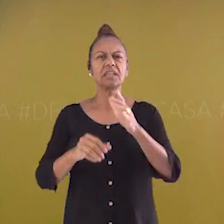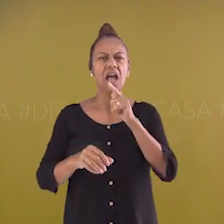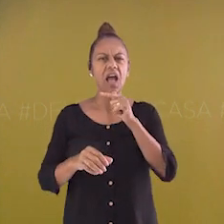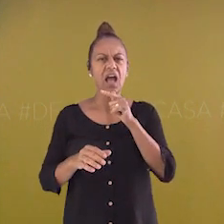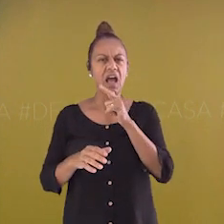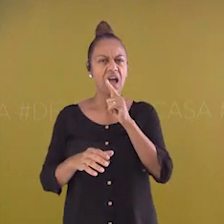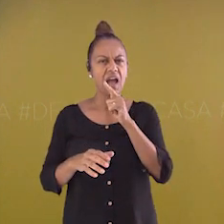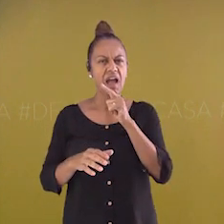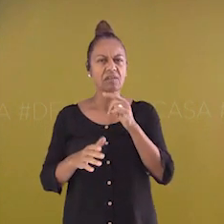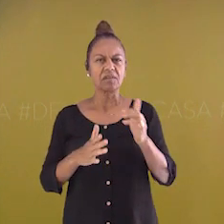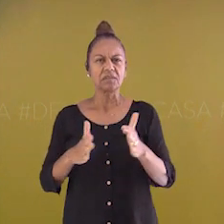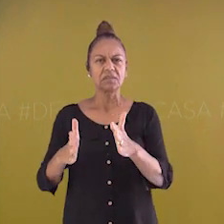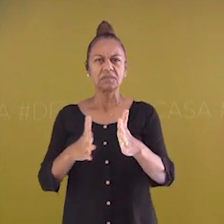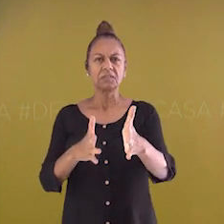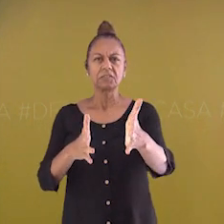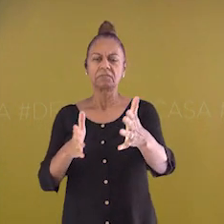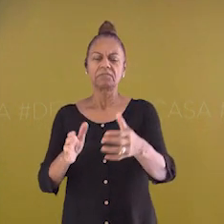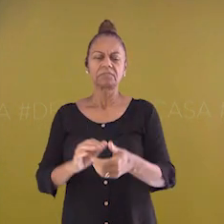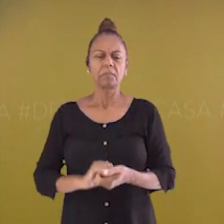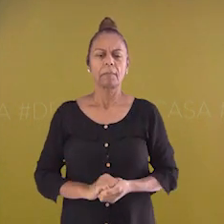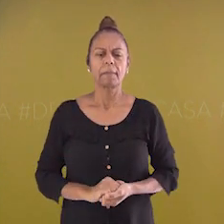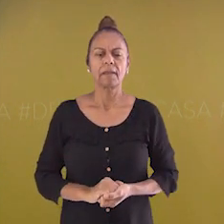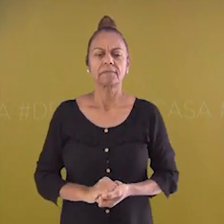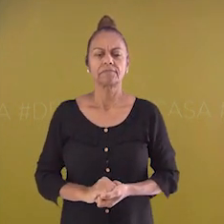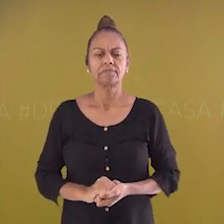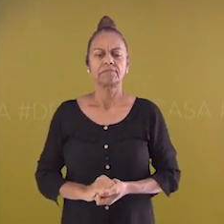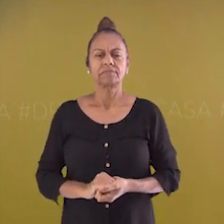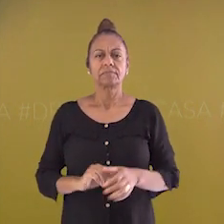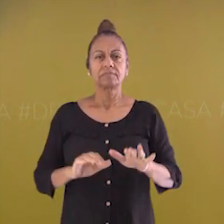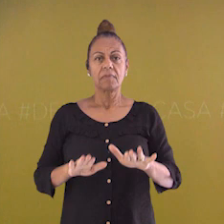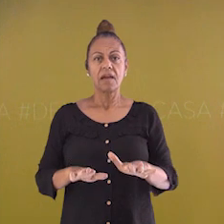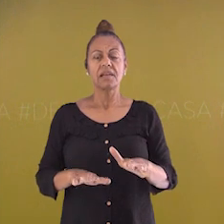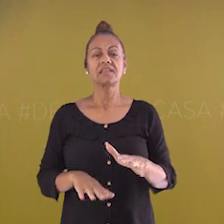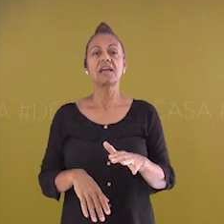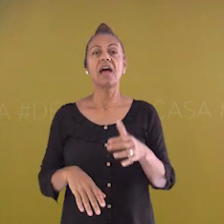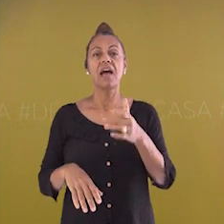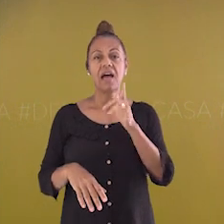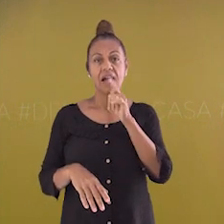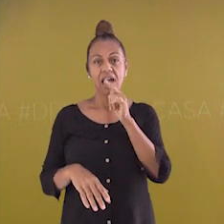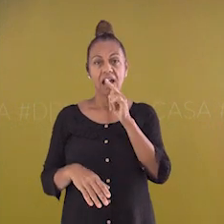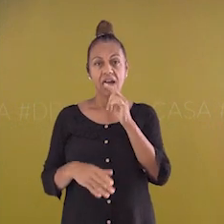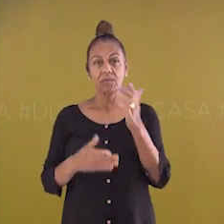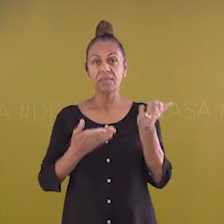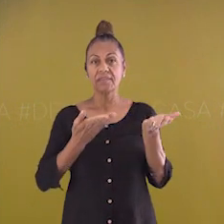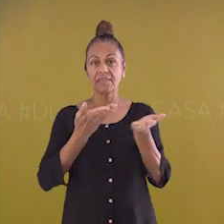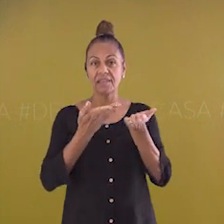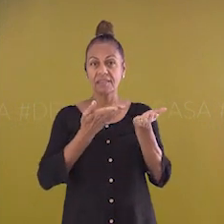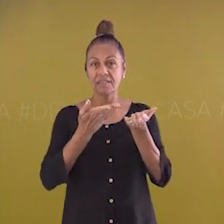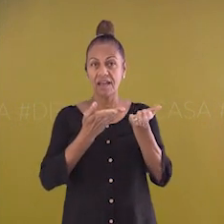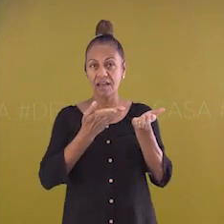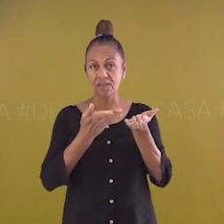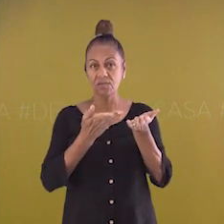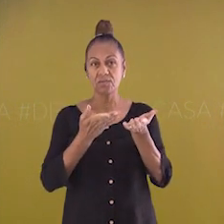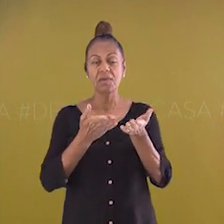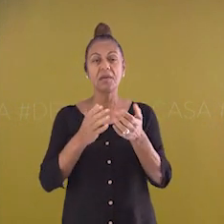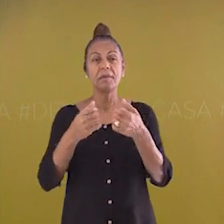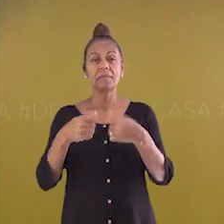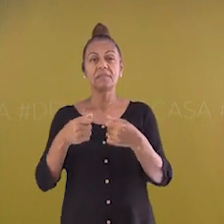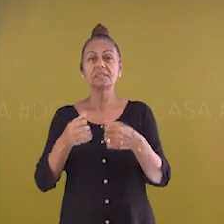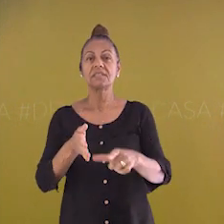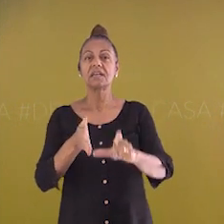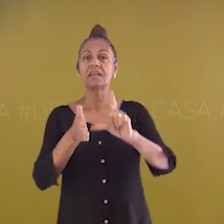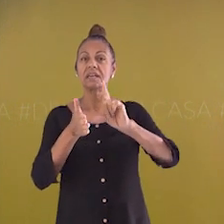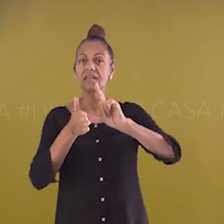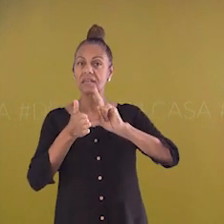substância pura H2O, água destilada, a água do rio precisa passar por uma série de processos